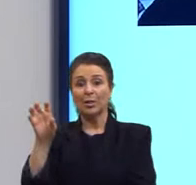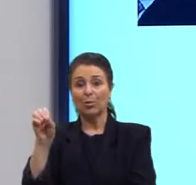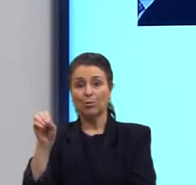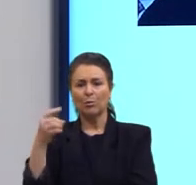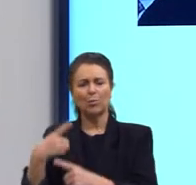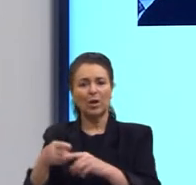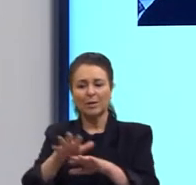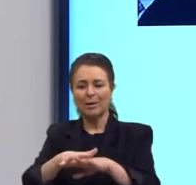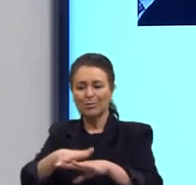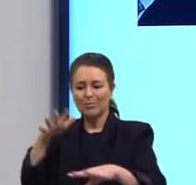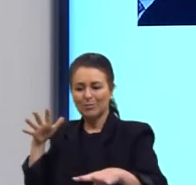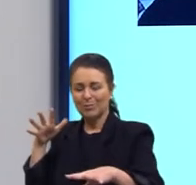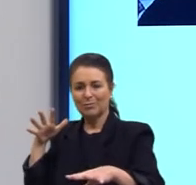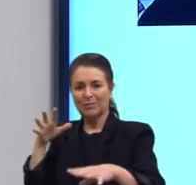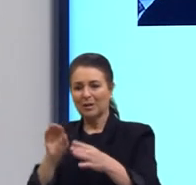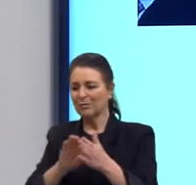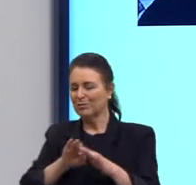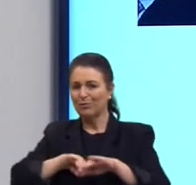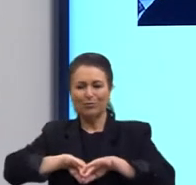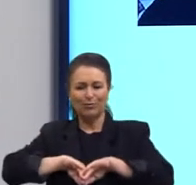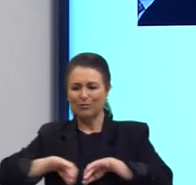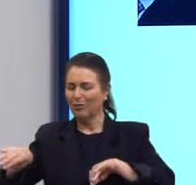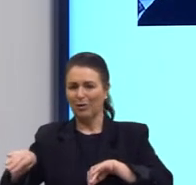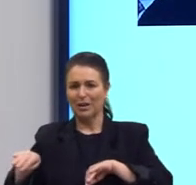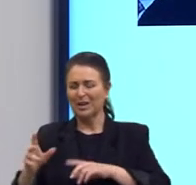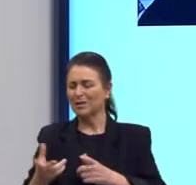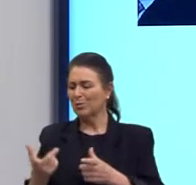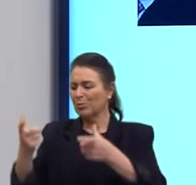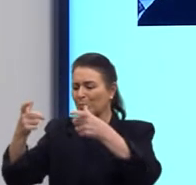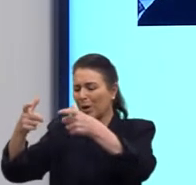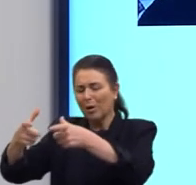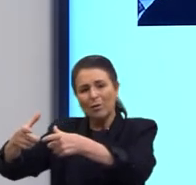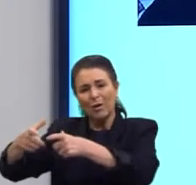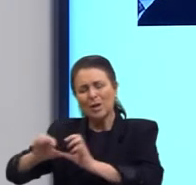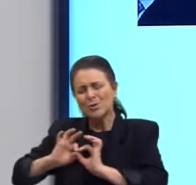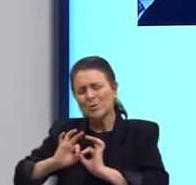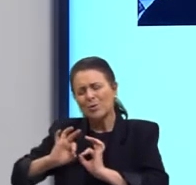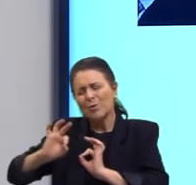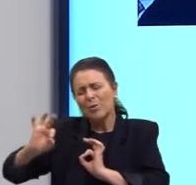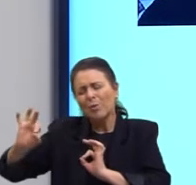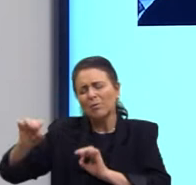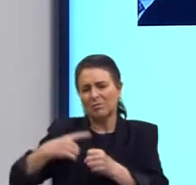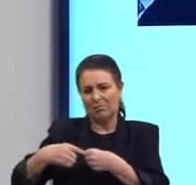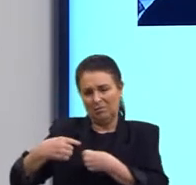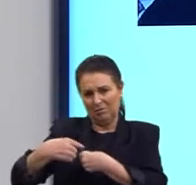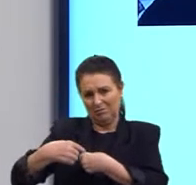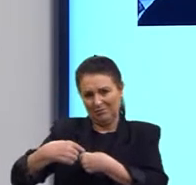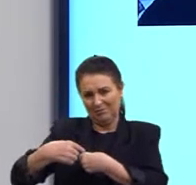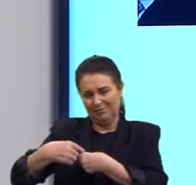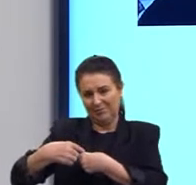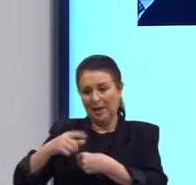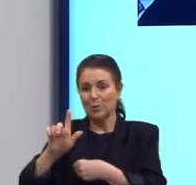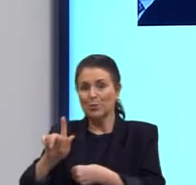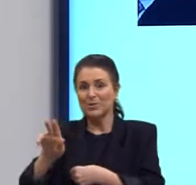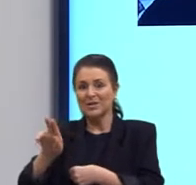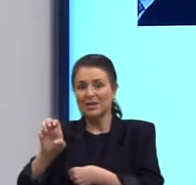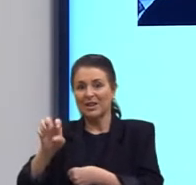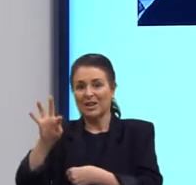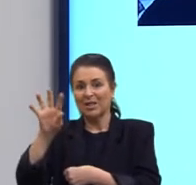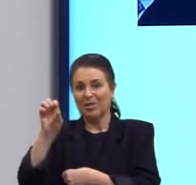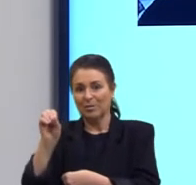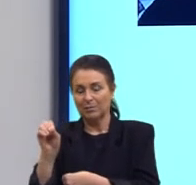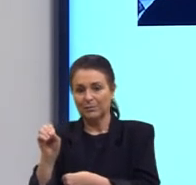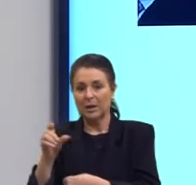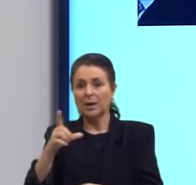Segregados. Então eles eram mandados para as regiões mais afastadas da cidade. E aqui, por exemplo, a gente